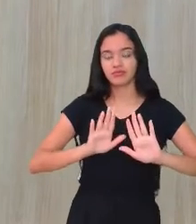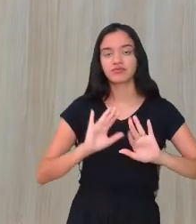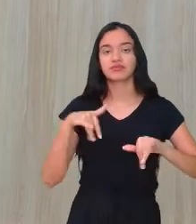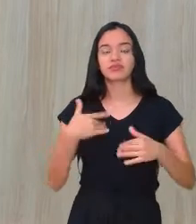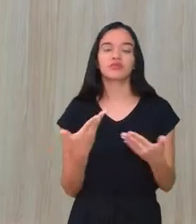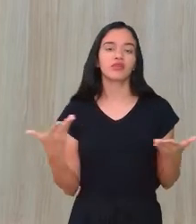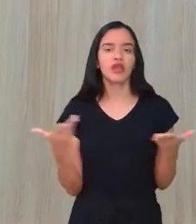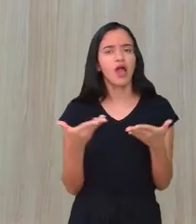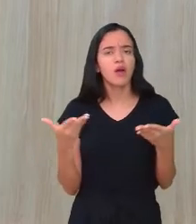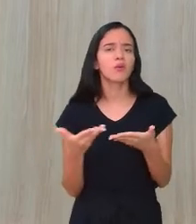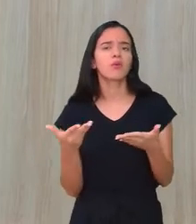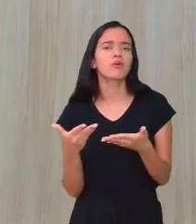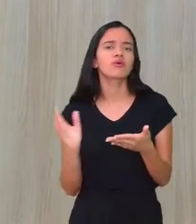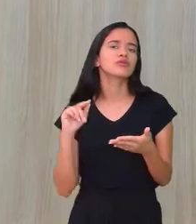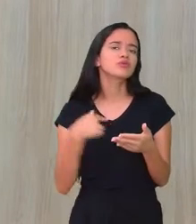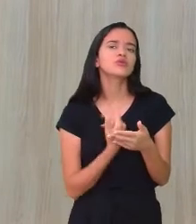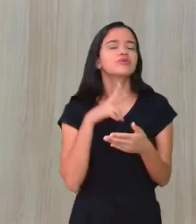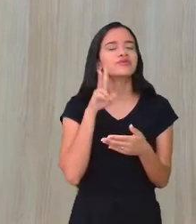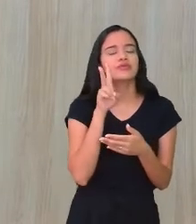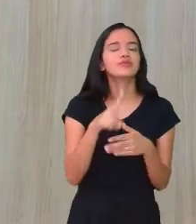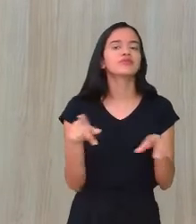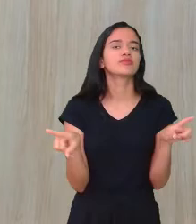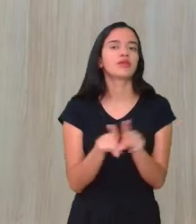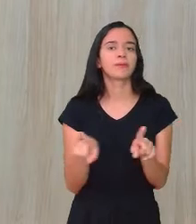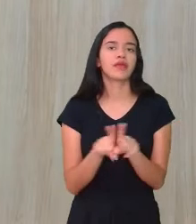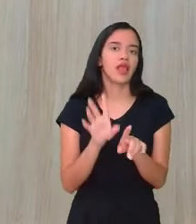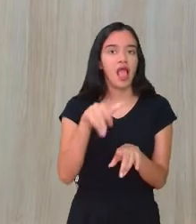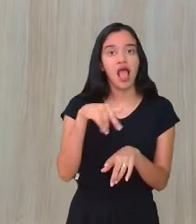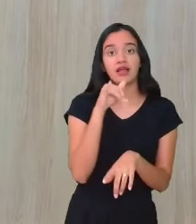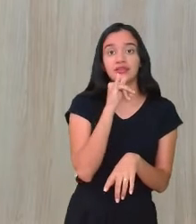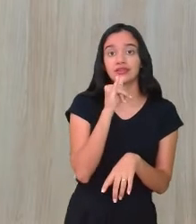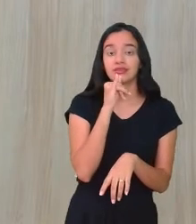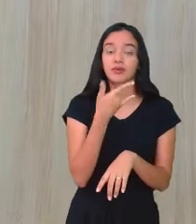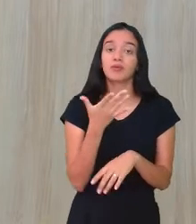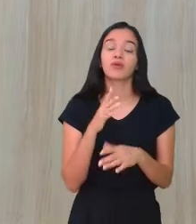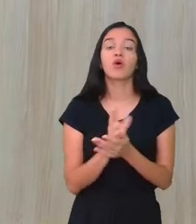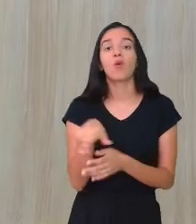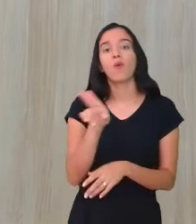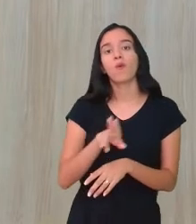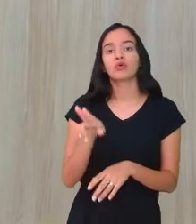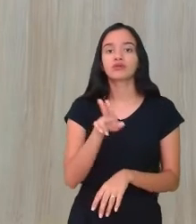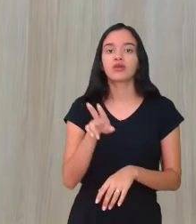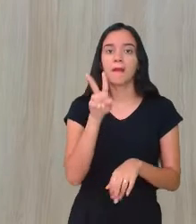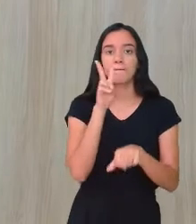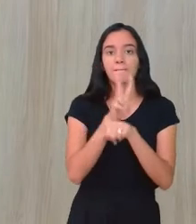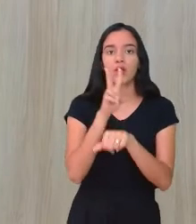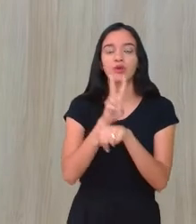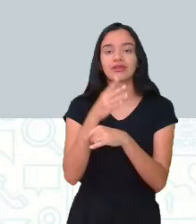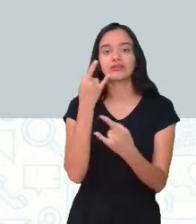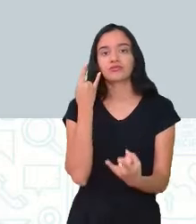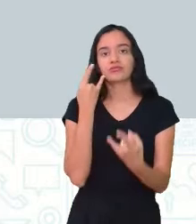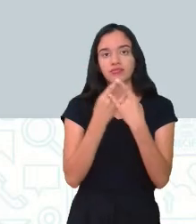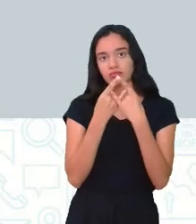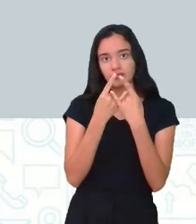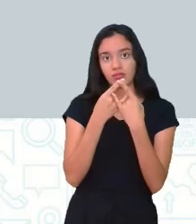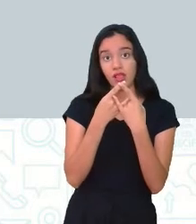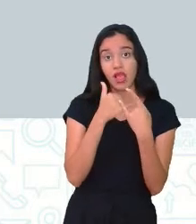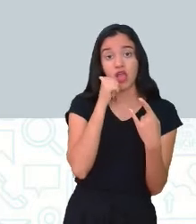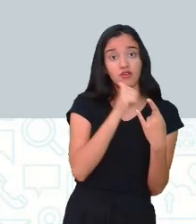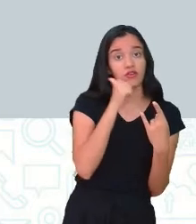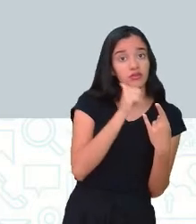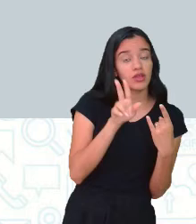ao HPV, nós vemos que também é feito por uso e proteção, não é? com as camisinhas, tanto as